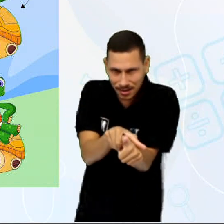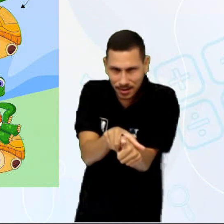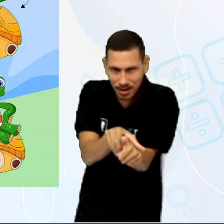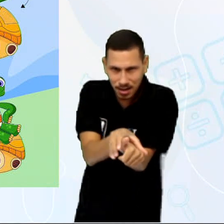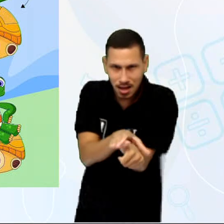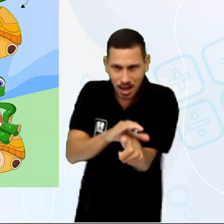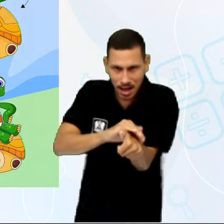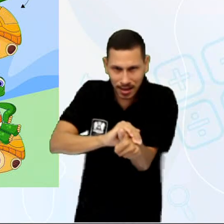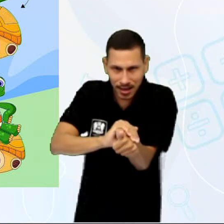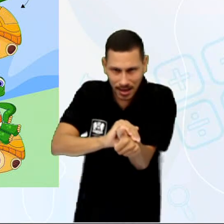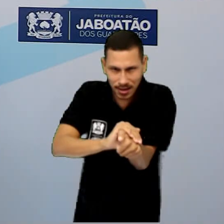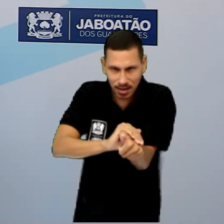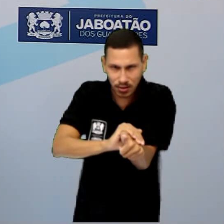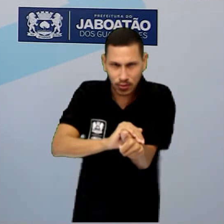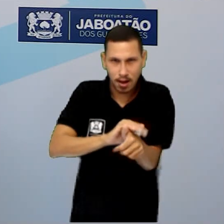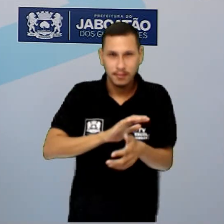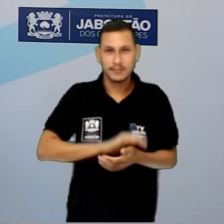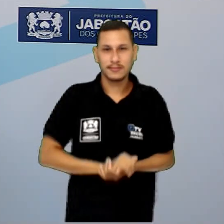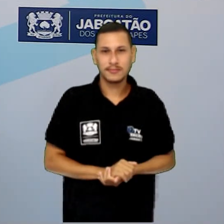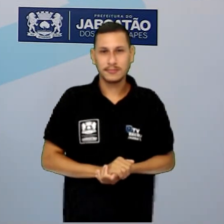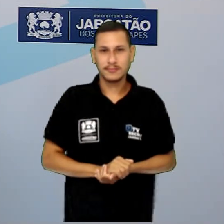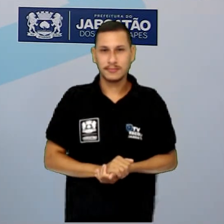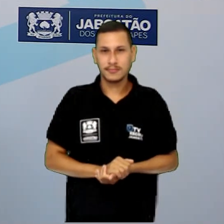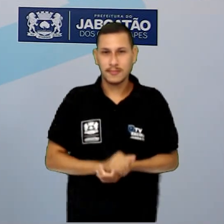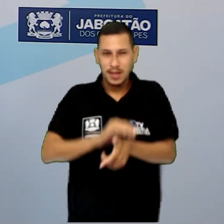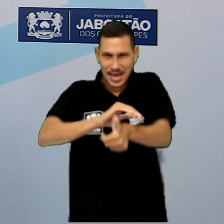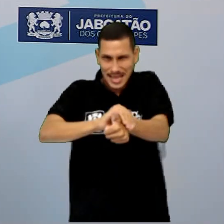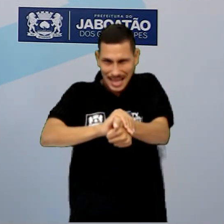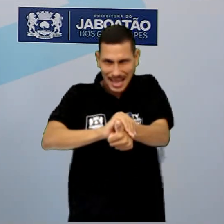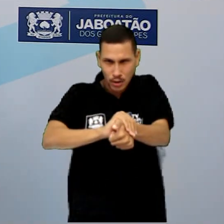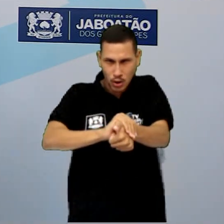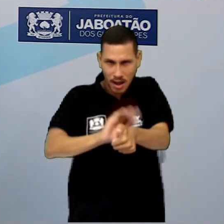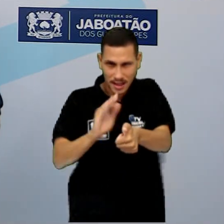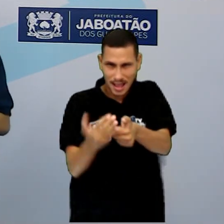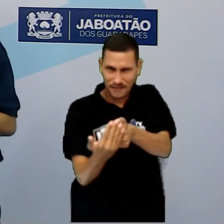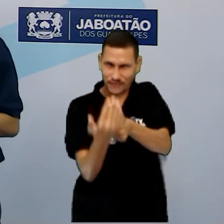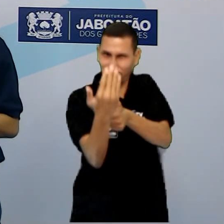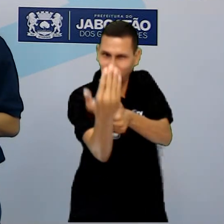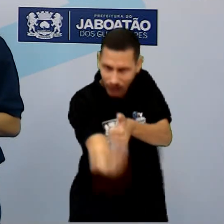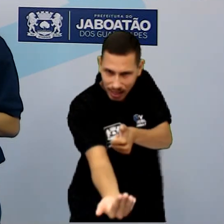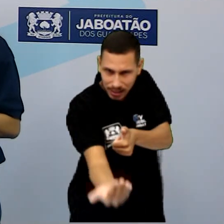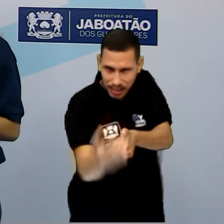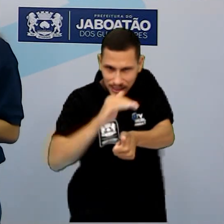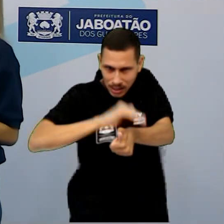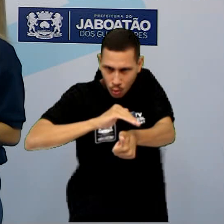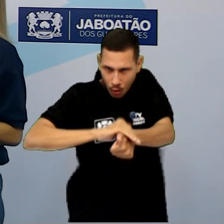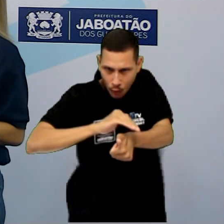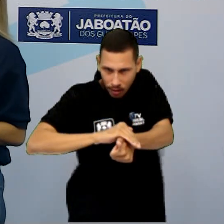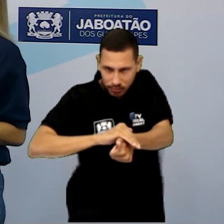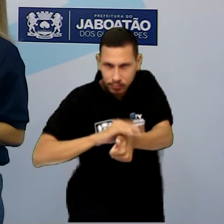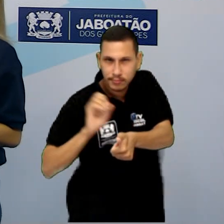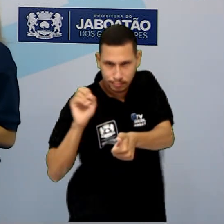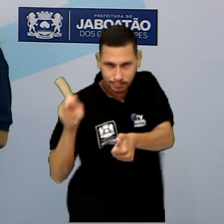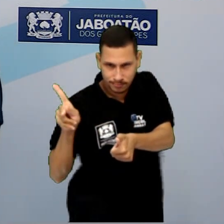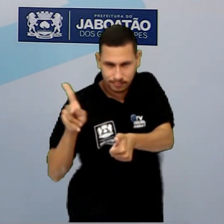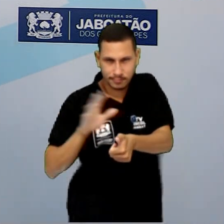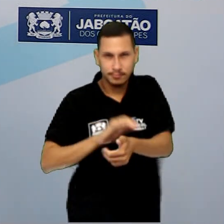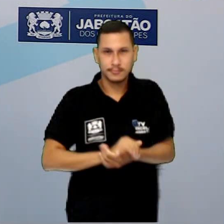olha só! A tartaruga aqui, ela está na frente do seu casco. Tá joia?